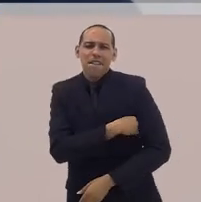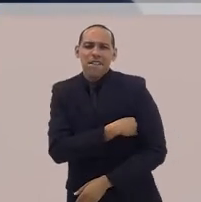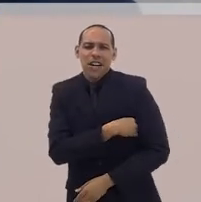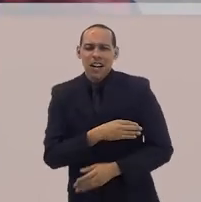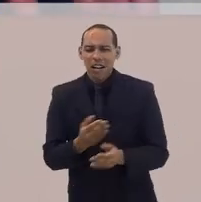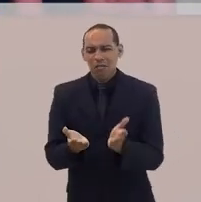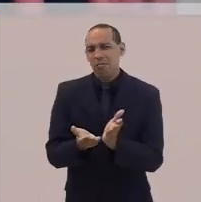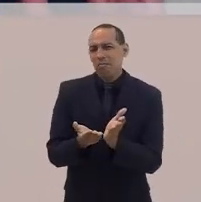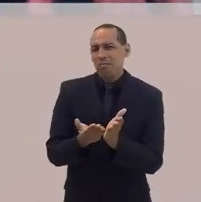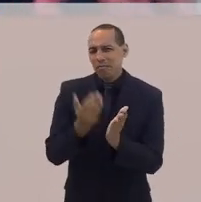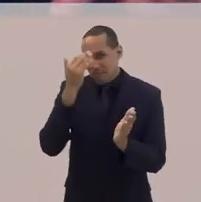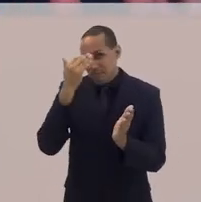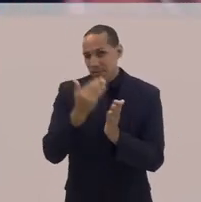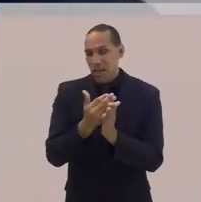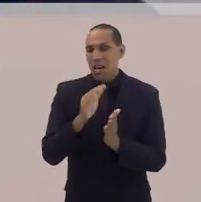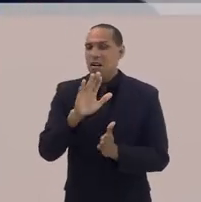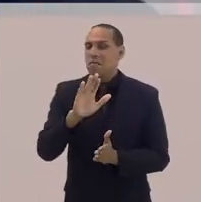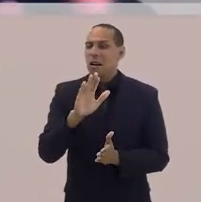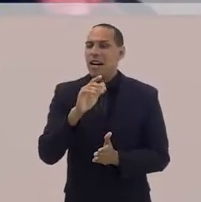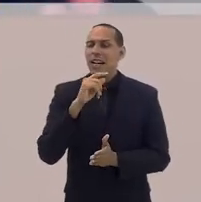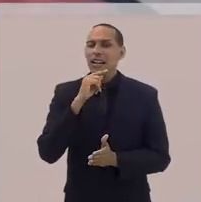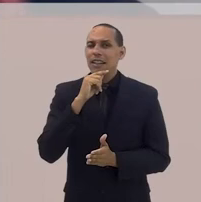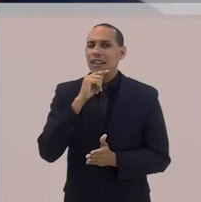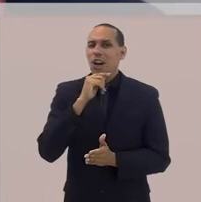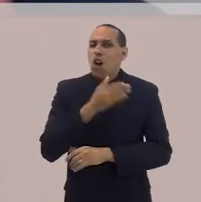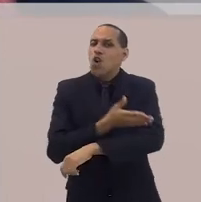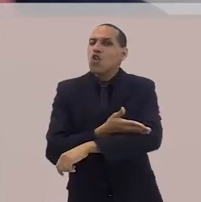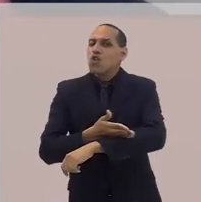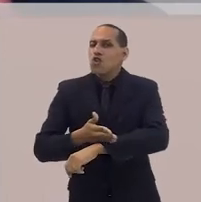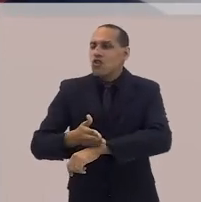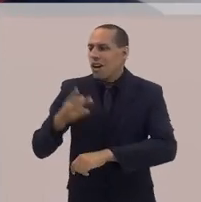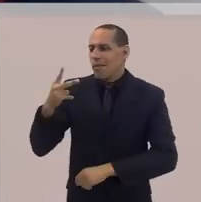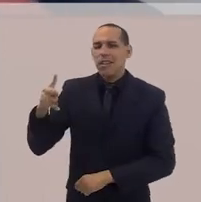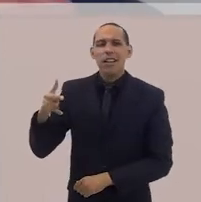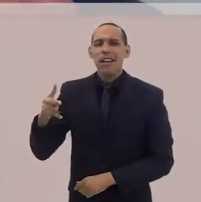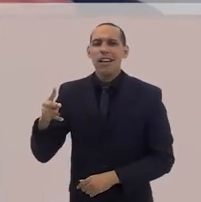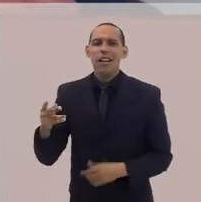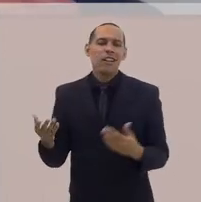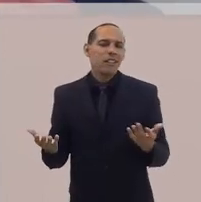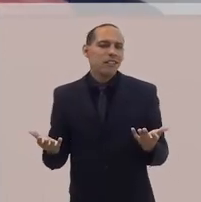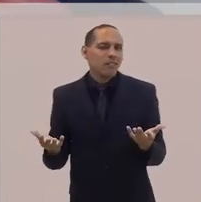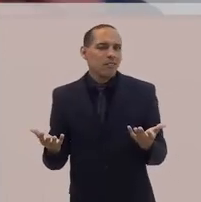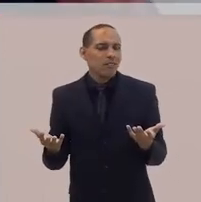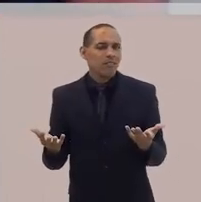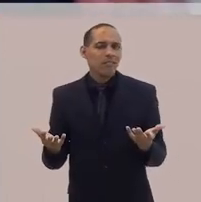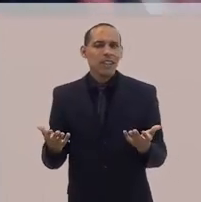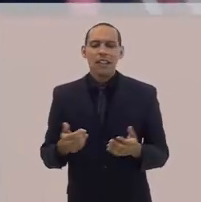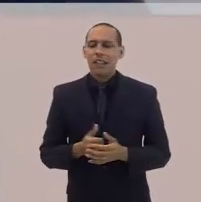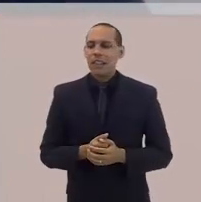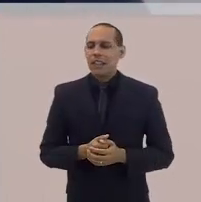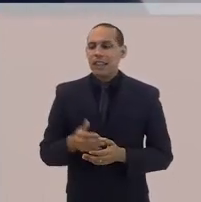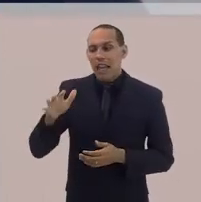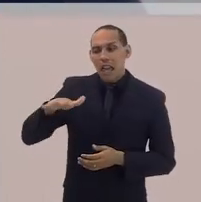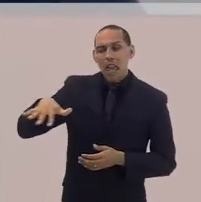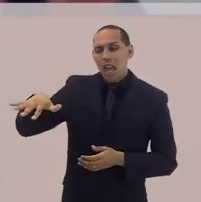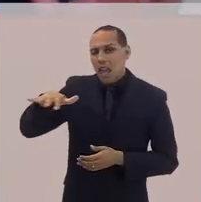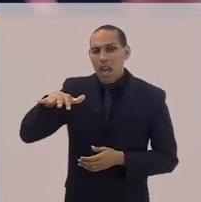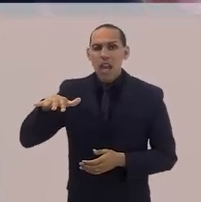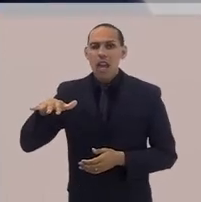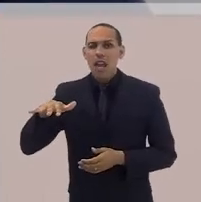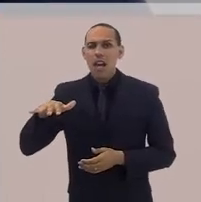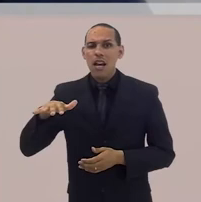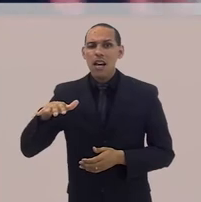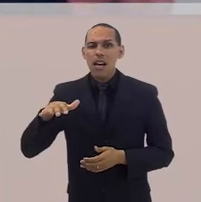mas via de regra, qual é o comportamento dela? É uma frente que